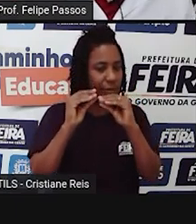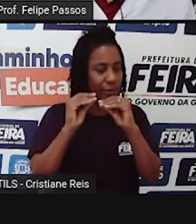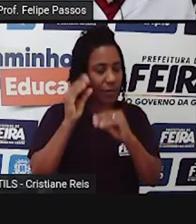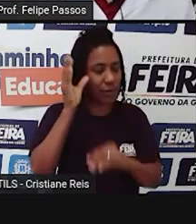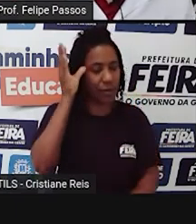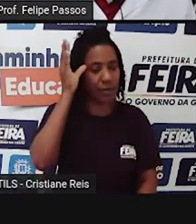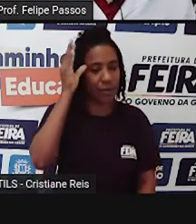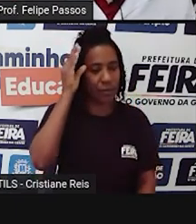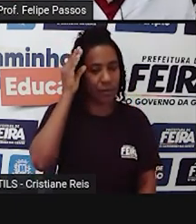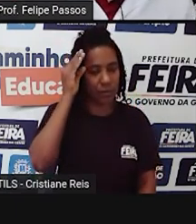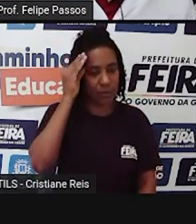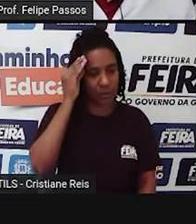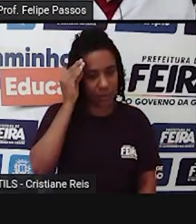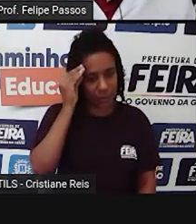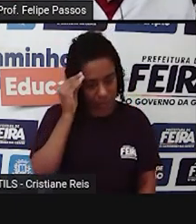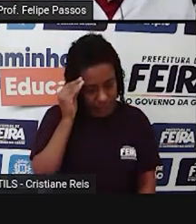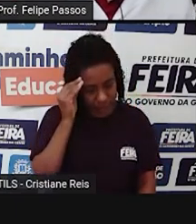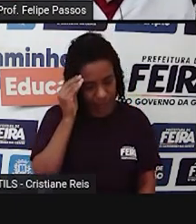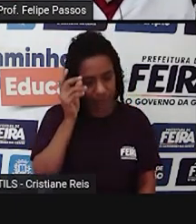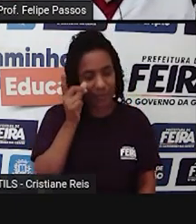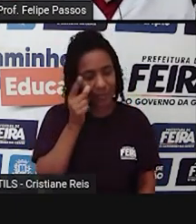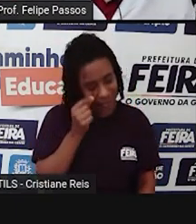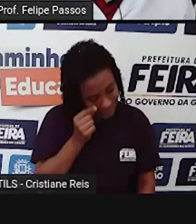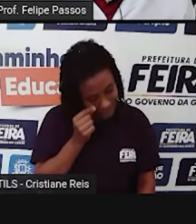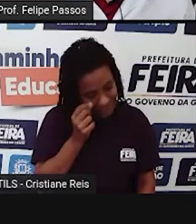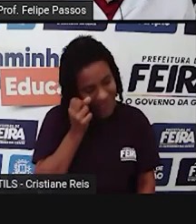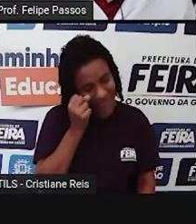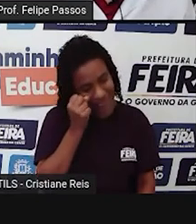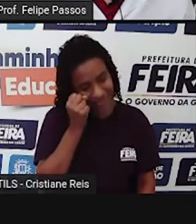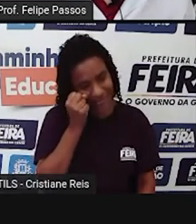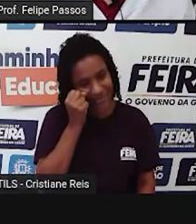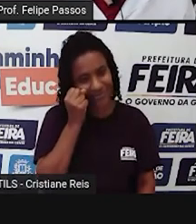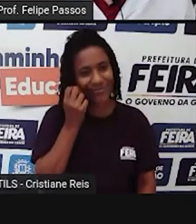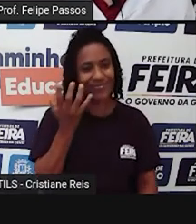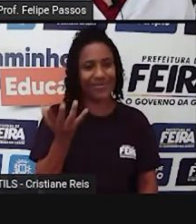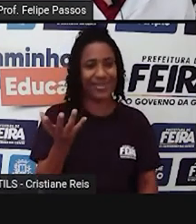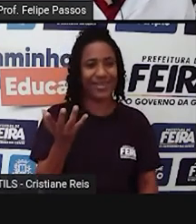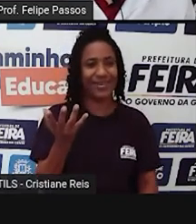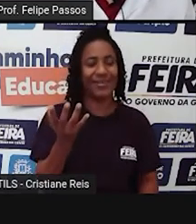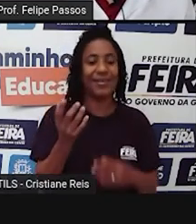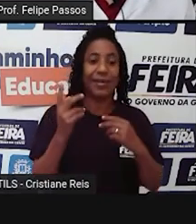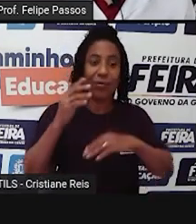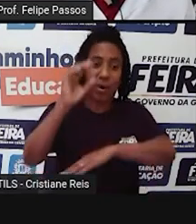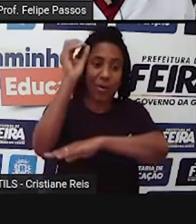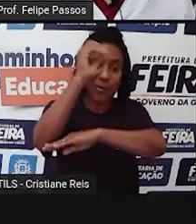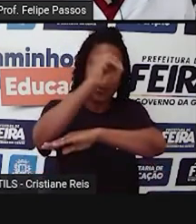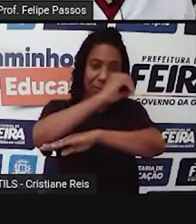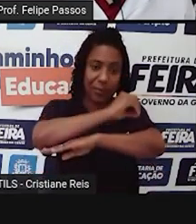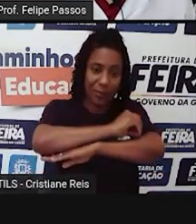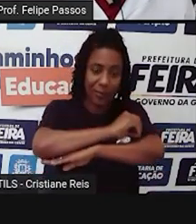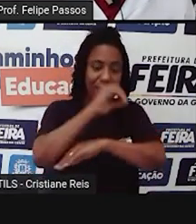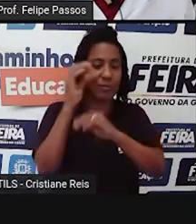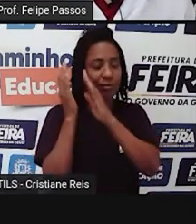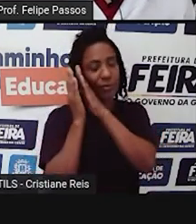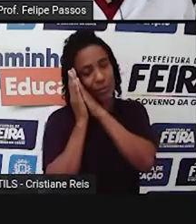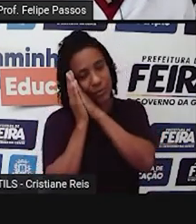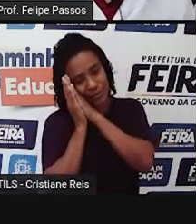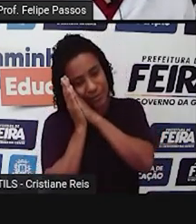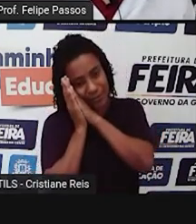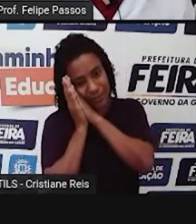quando o céu fica laranja, quando você precisa apagar, né? Precisa acender fogo para poder